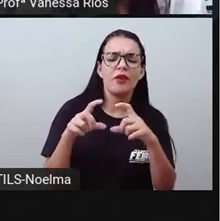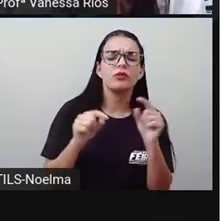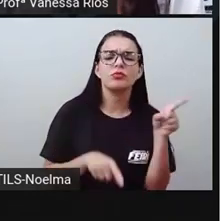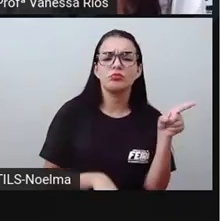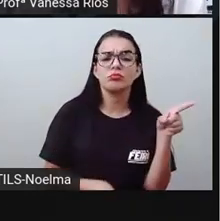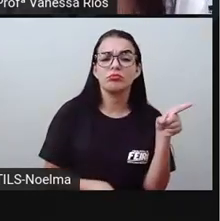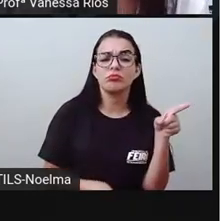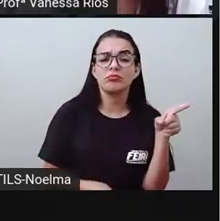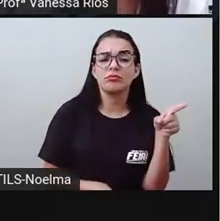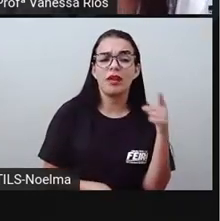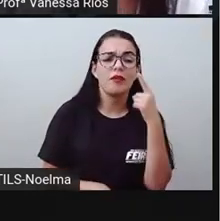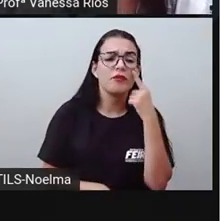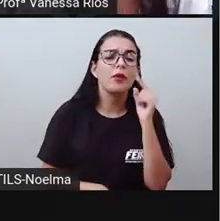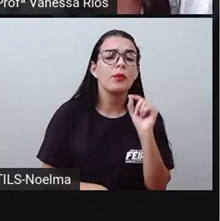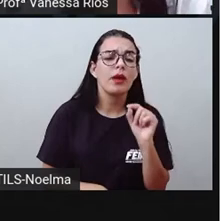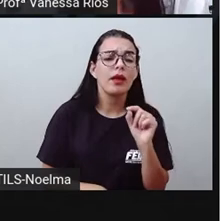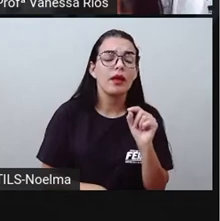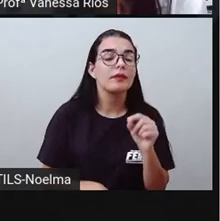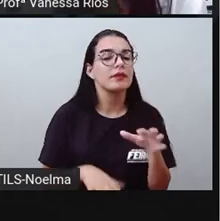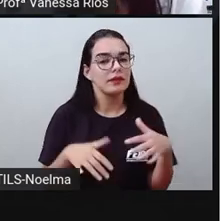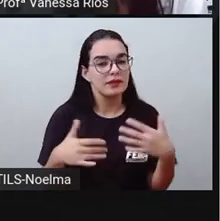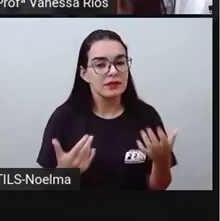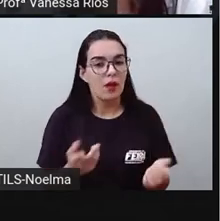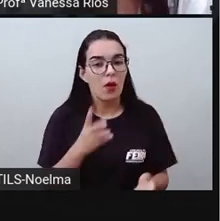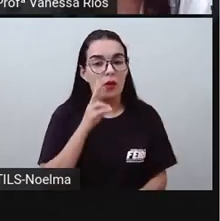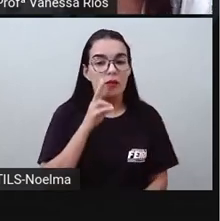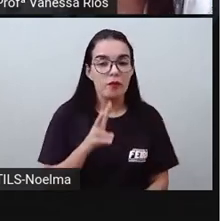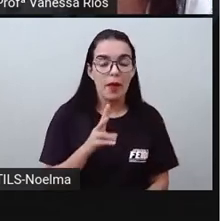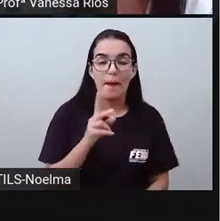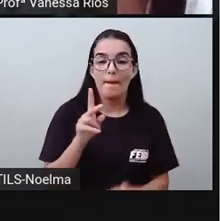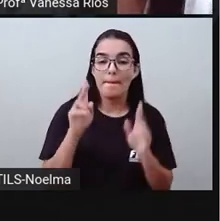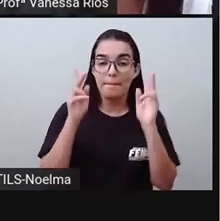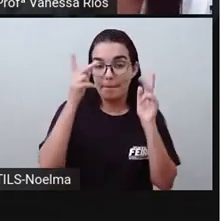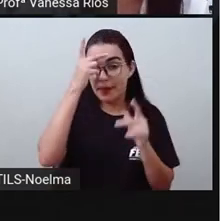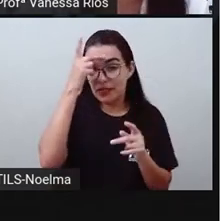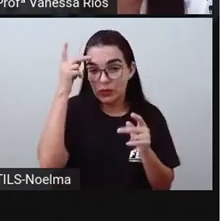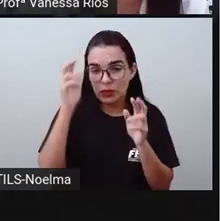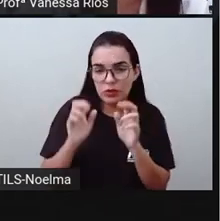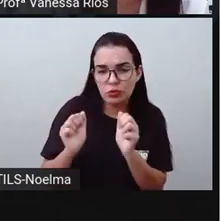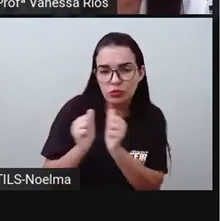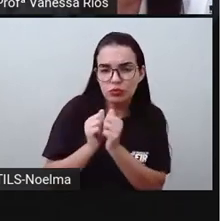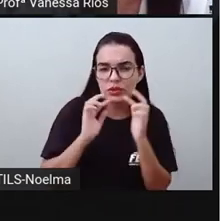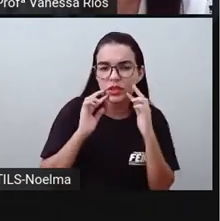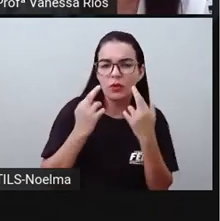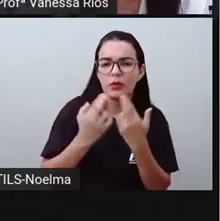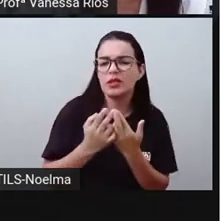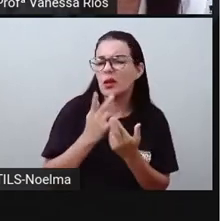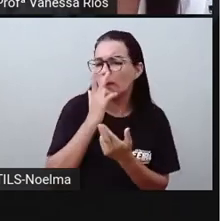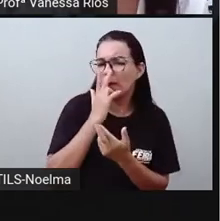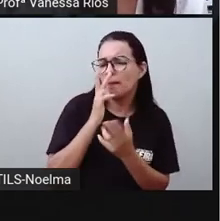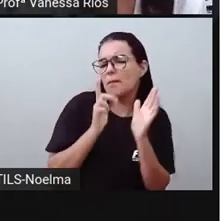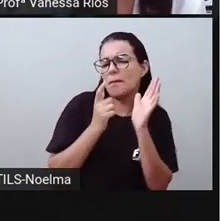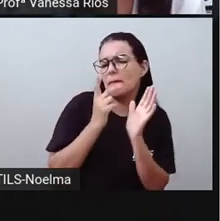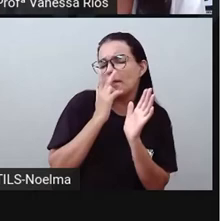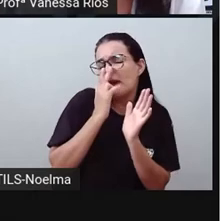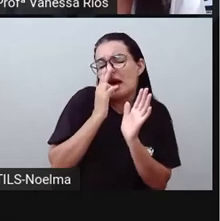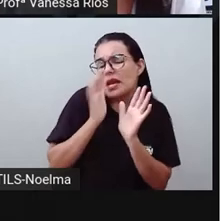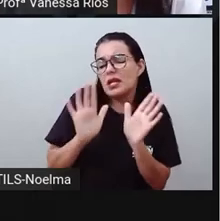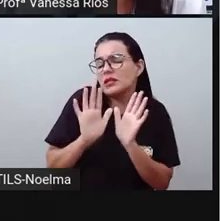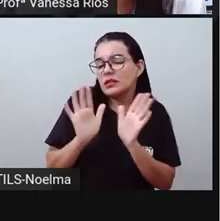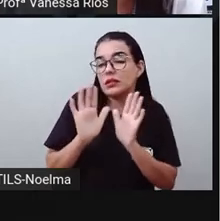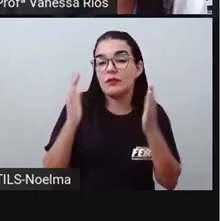vê pessoas reunidas, aparentemente, numa comemoração. O que é as pessoas estão